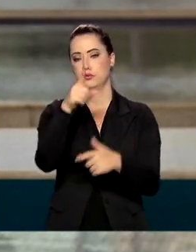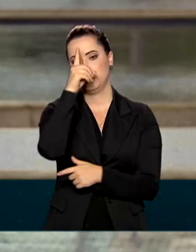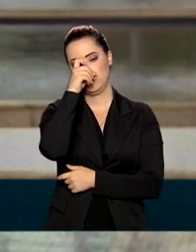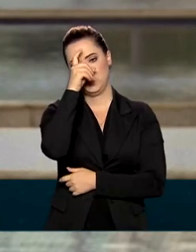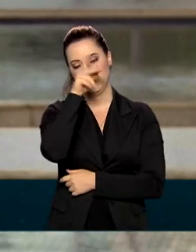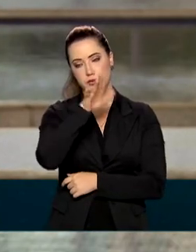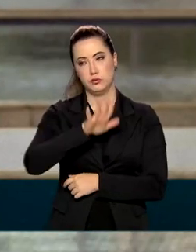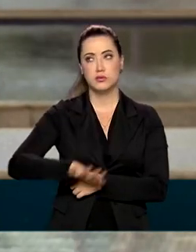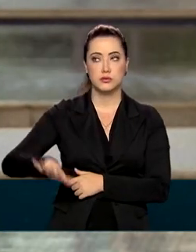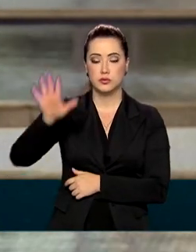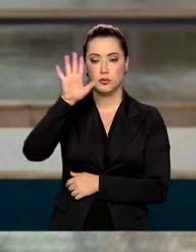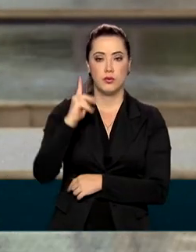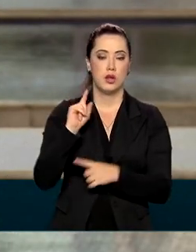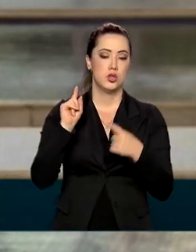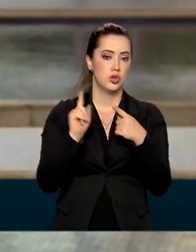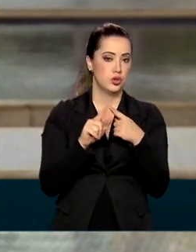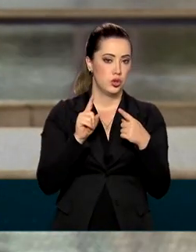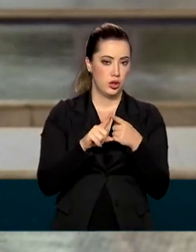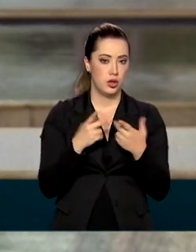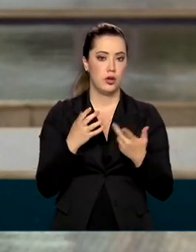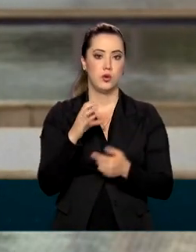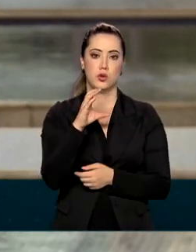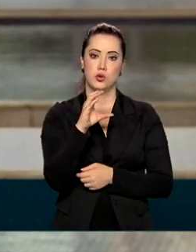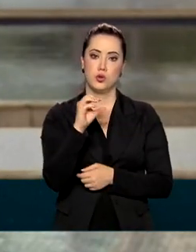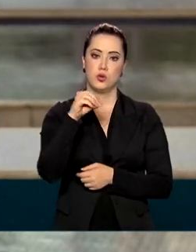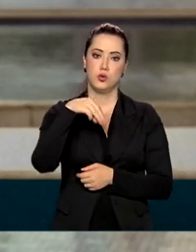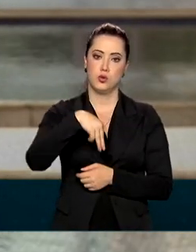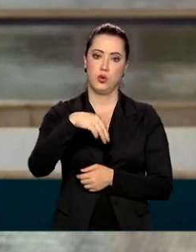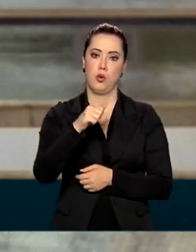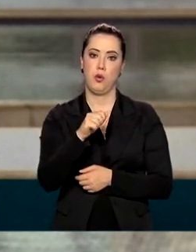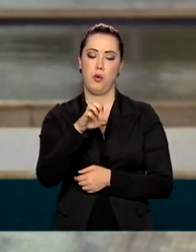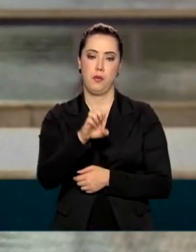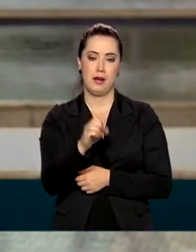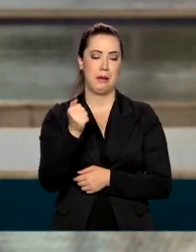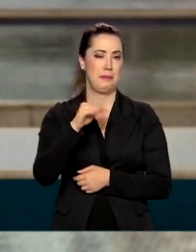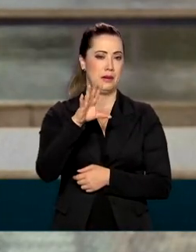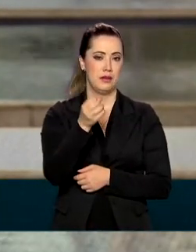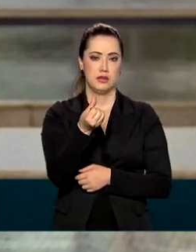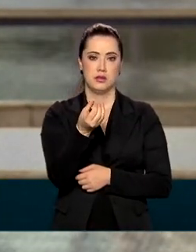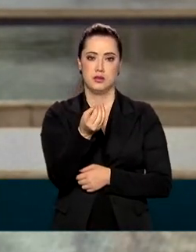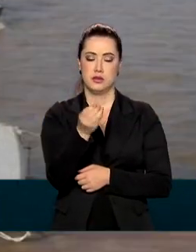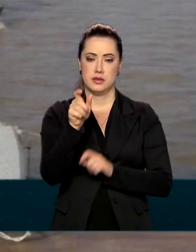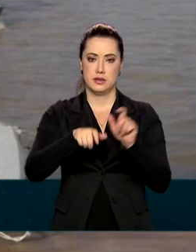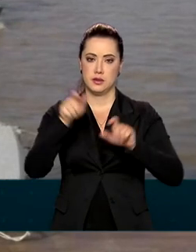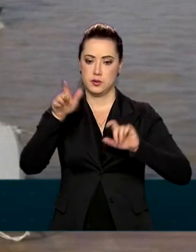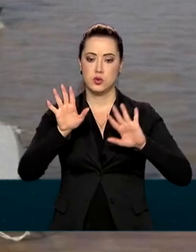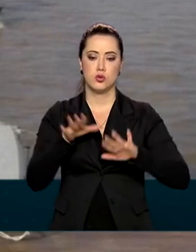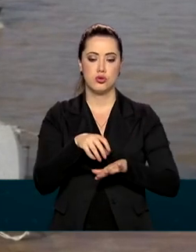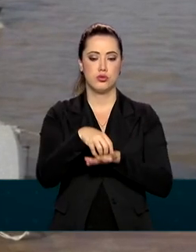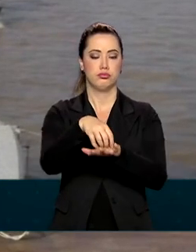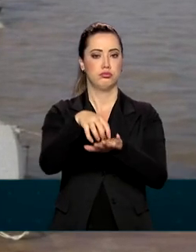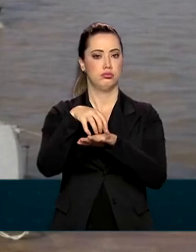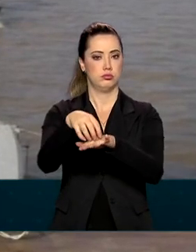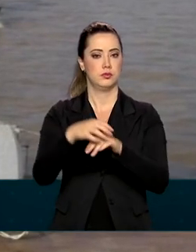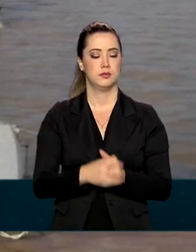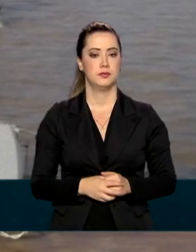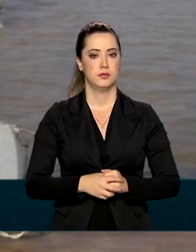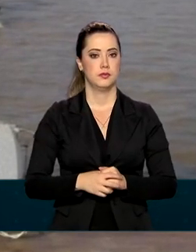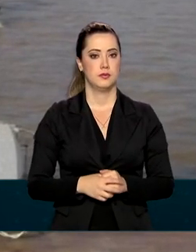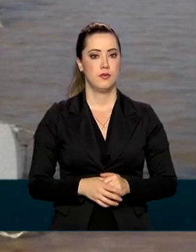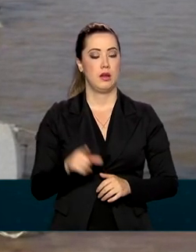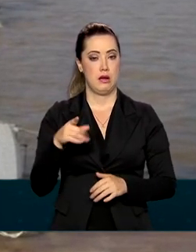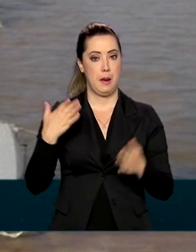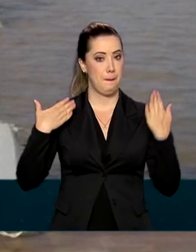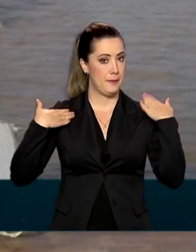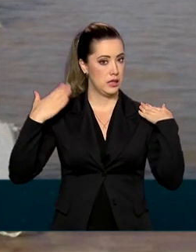Comando de Operações Aeroespaciais, o Comai, mais de 600 pacientes foram transportados. A Marinha, por meio de um navio-patrulha,